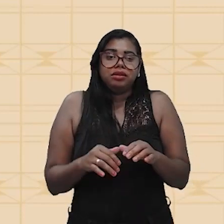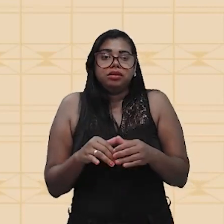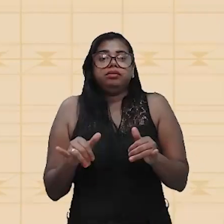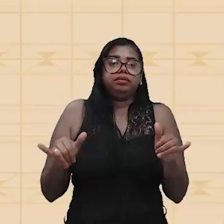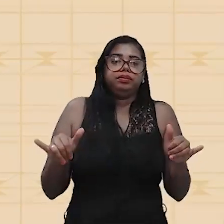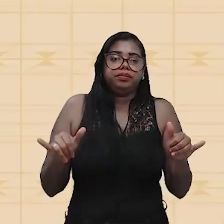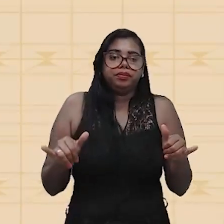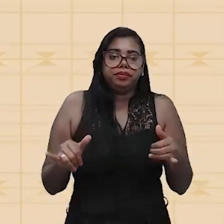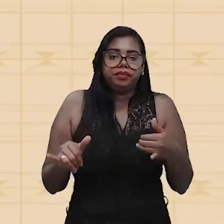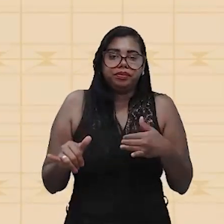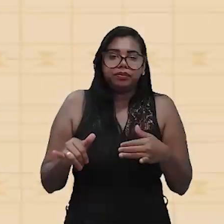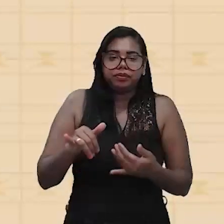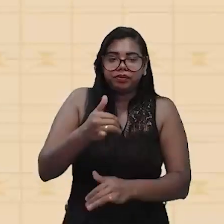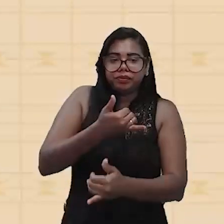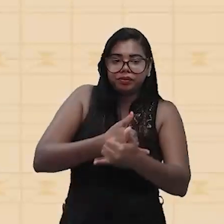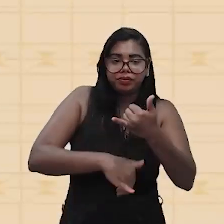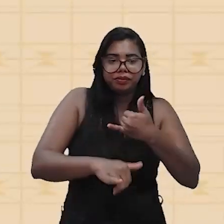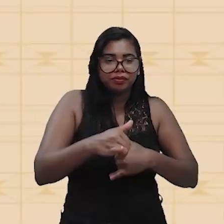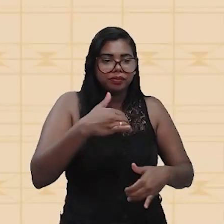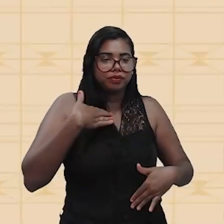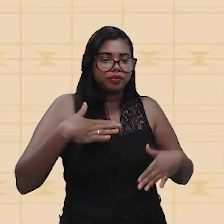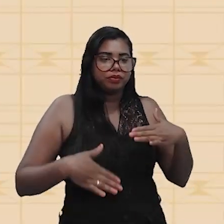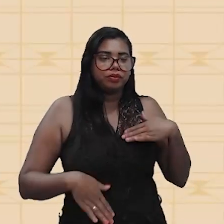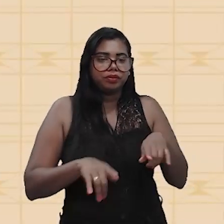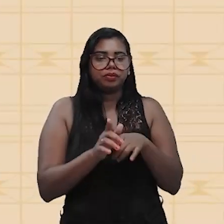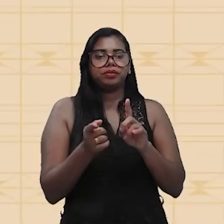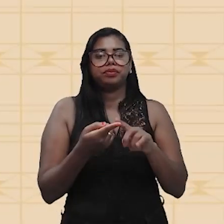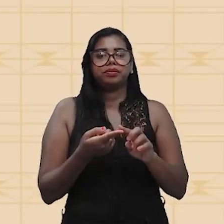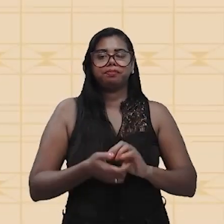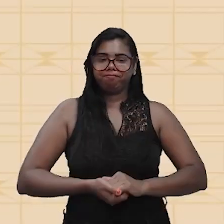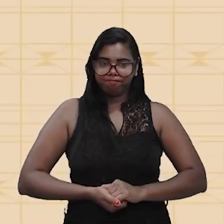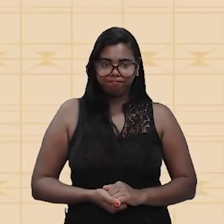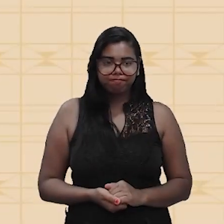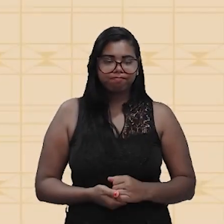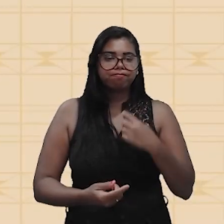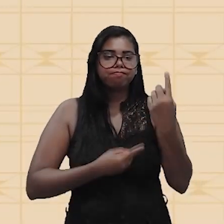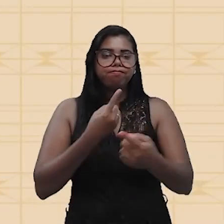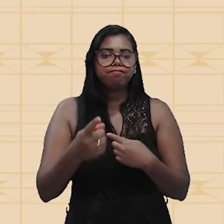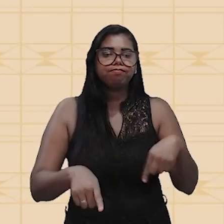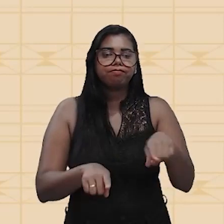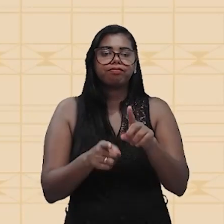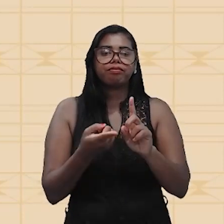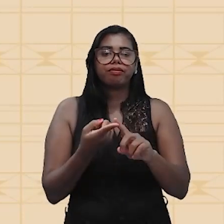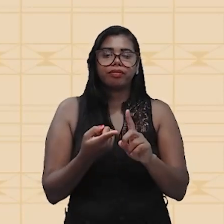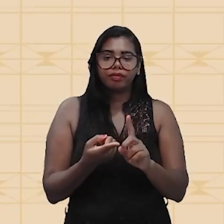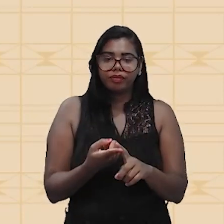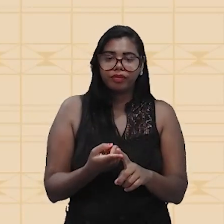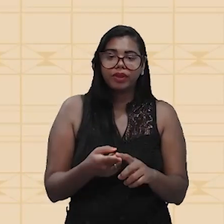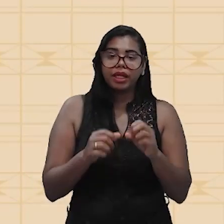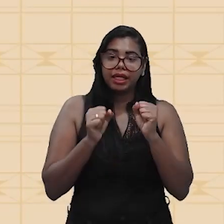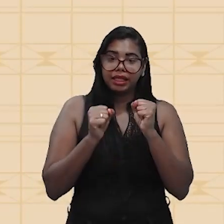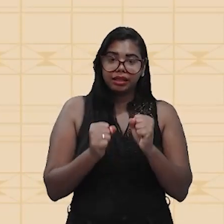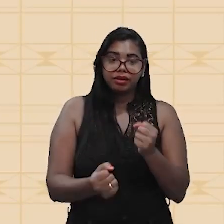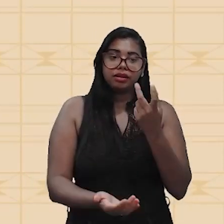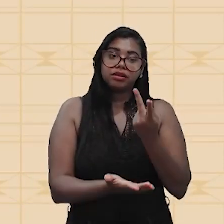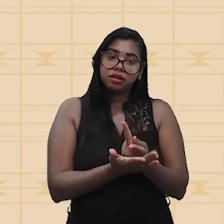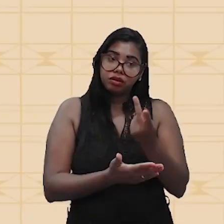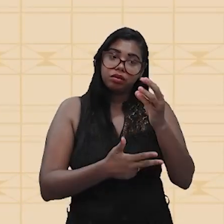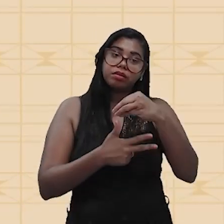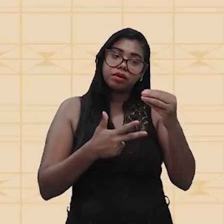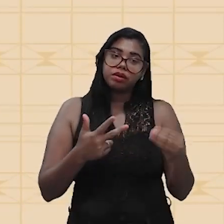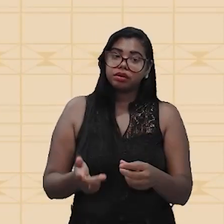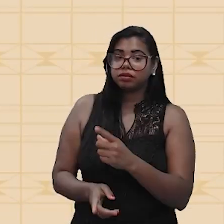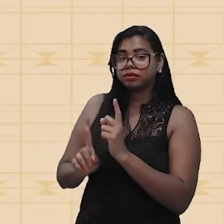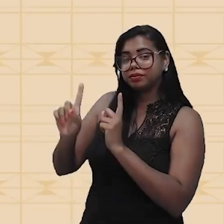passagem de corrente elétrica por nosso corpo. Então, cada um desses efeitos, eles podem ser cobrados no Enem. Então,